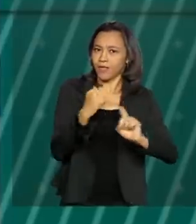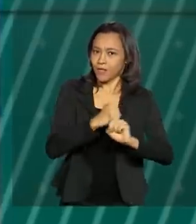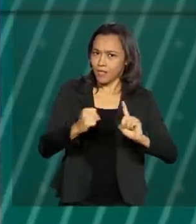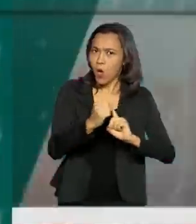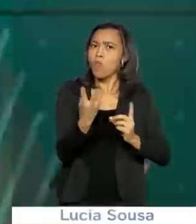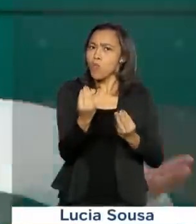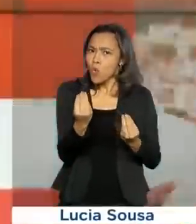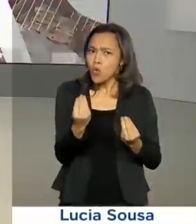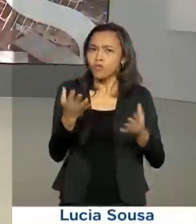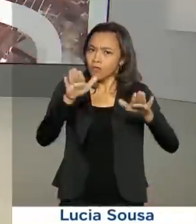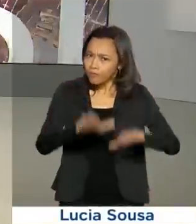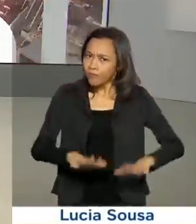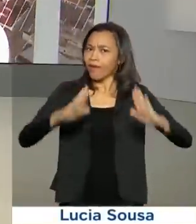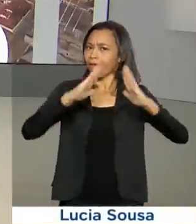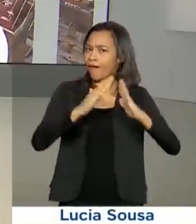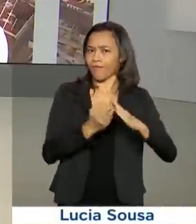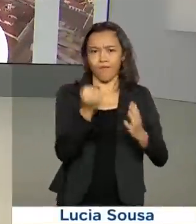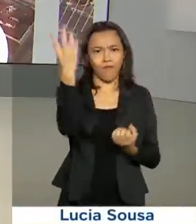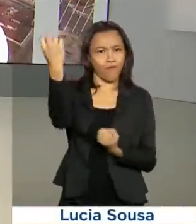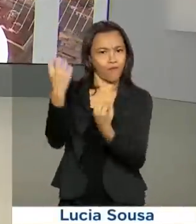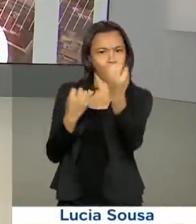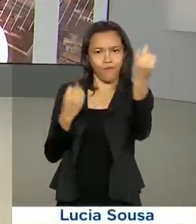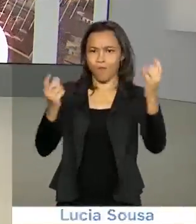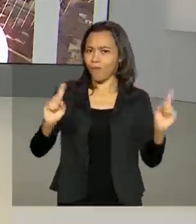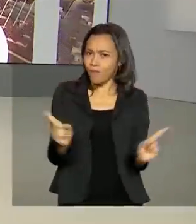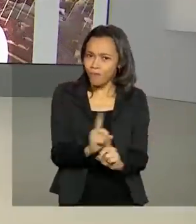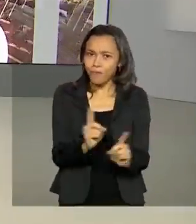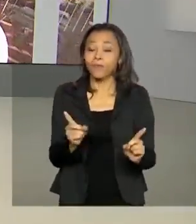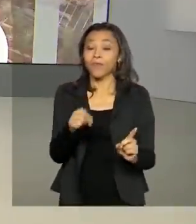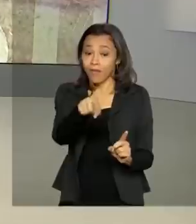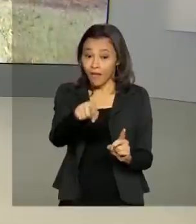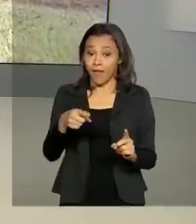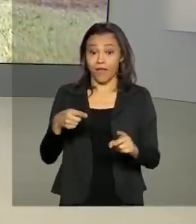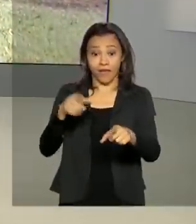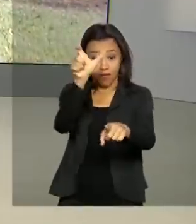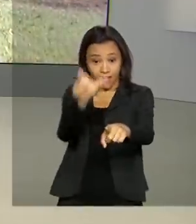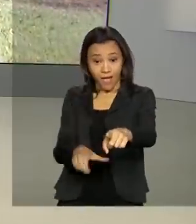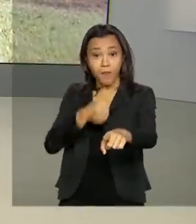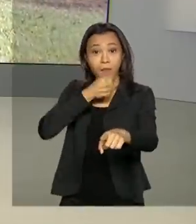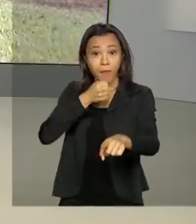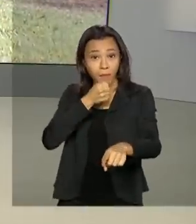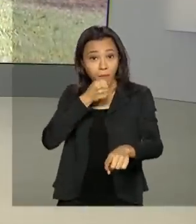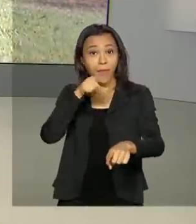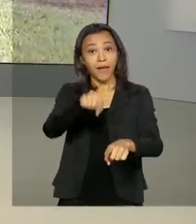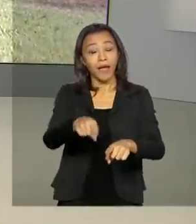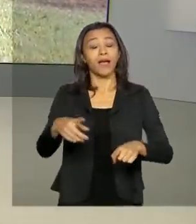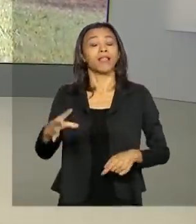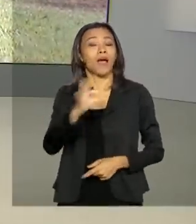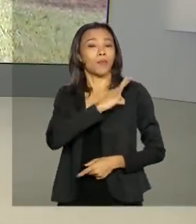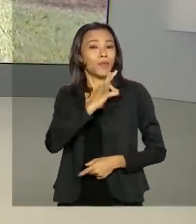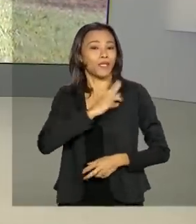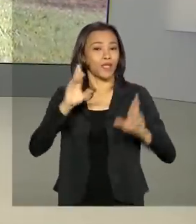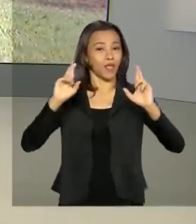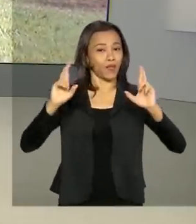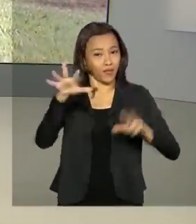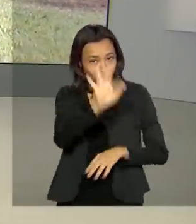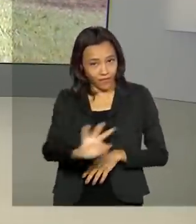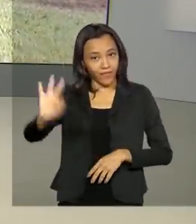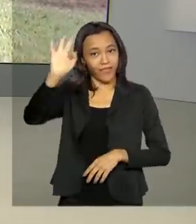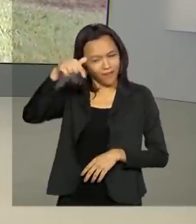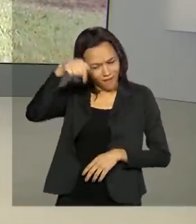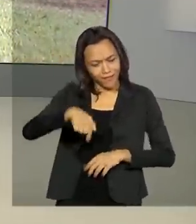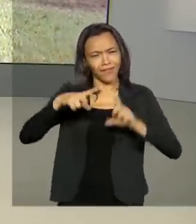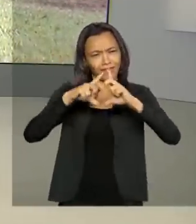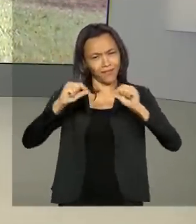de viajar. A repórter Luana Karen está em um dos postos policiais, um dos postos da Polícia Rodoviária Federal, aqui em uma das saídas de